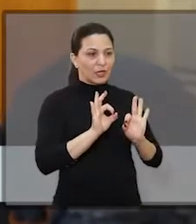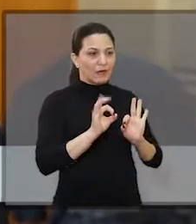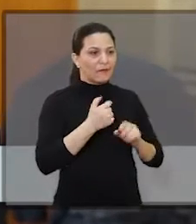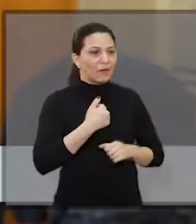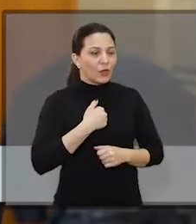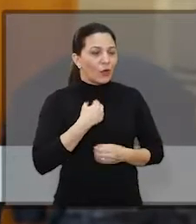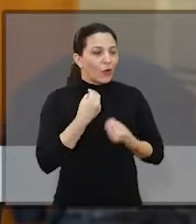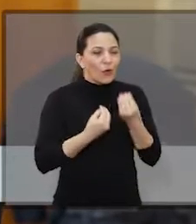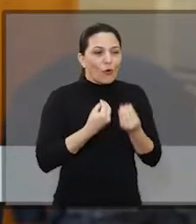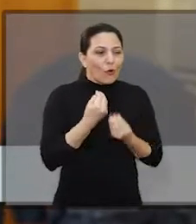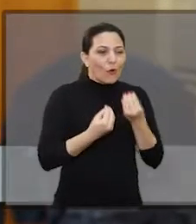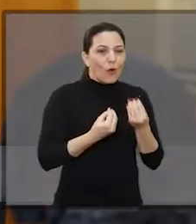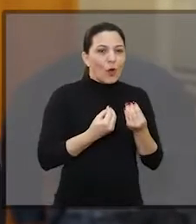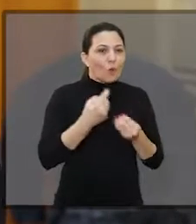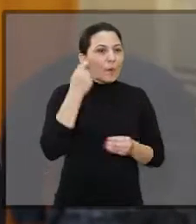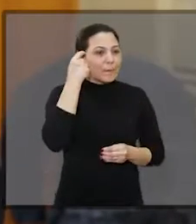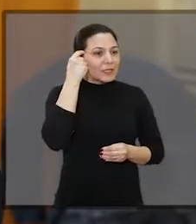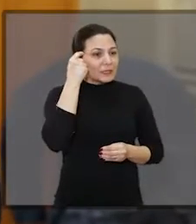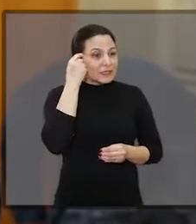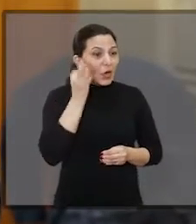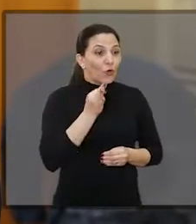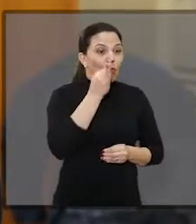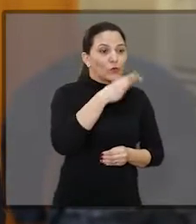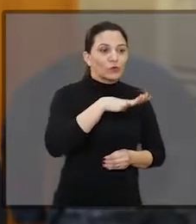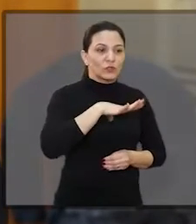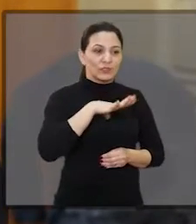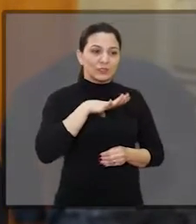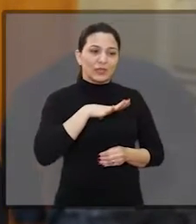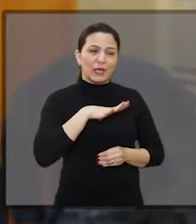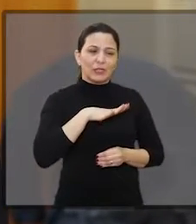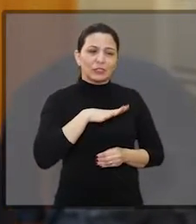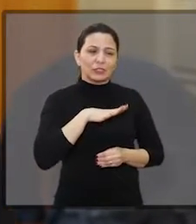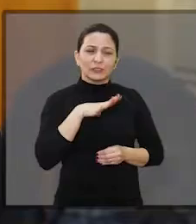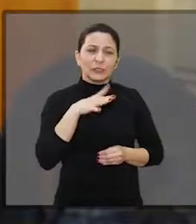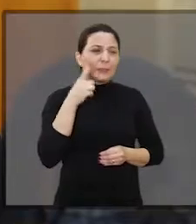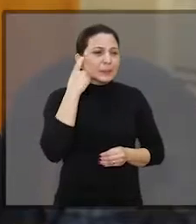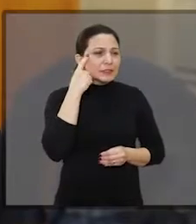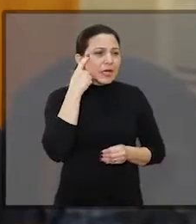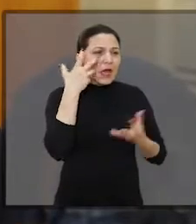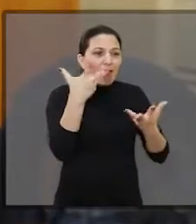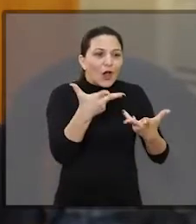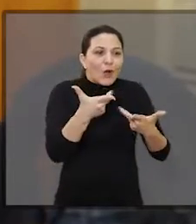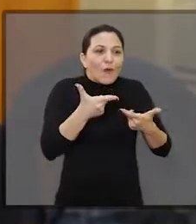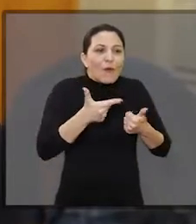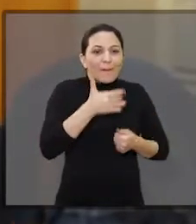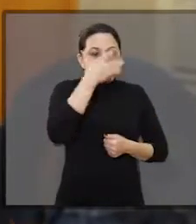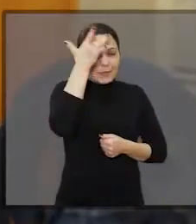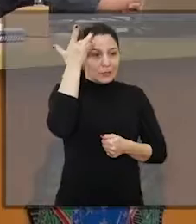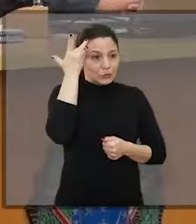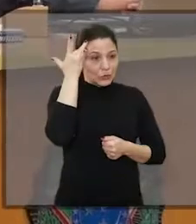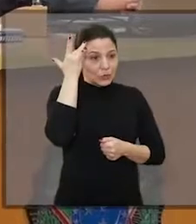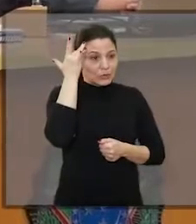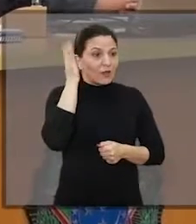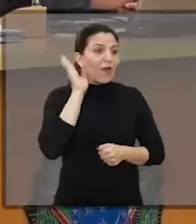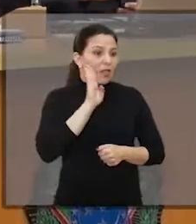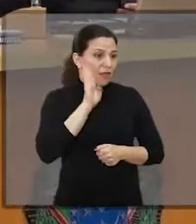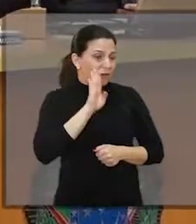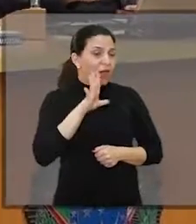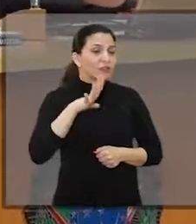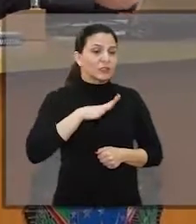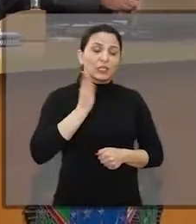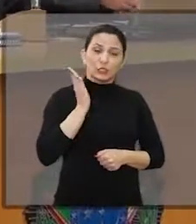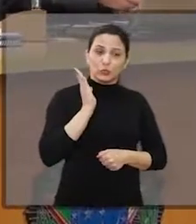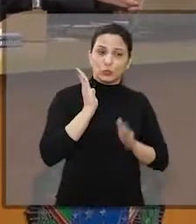não posso pensar uma cidade do futuro sem que pense como que essa cidade vai acolher as pessoas. O que temos hoje é uma cidade legal,